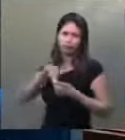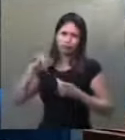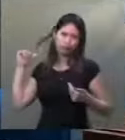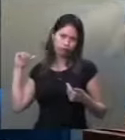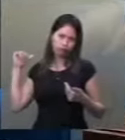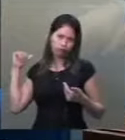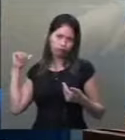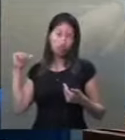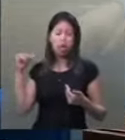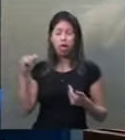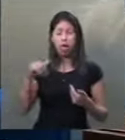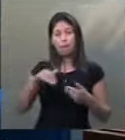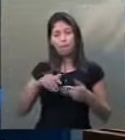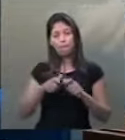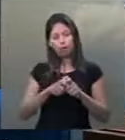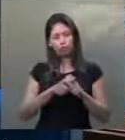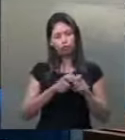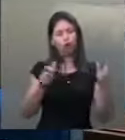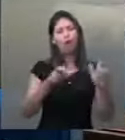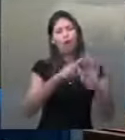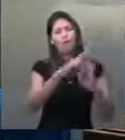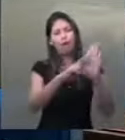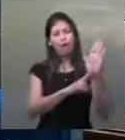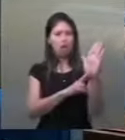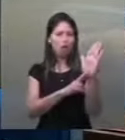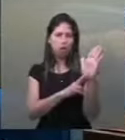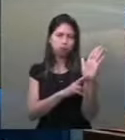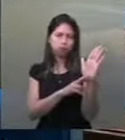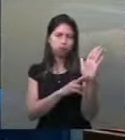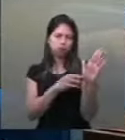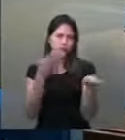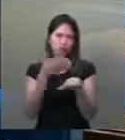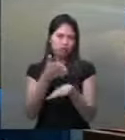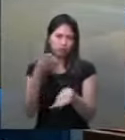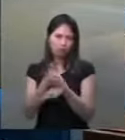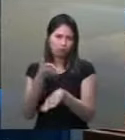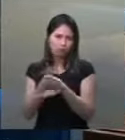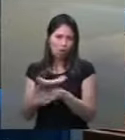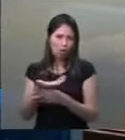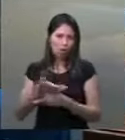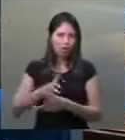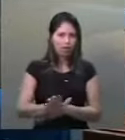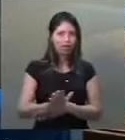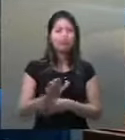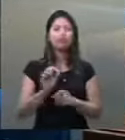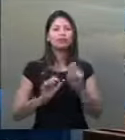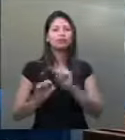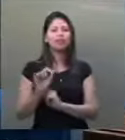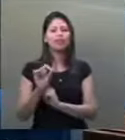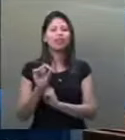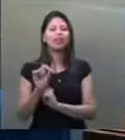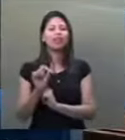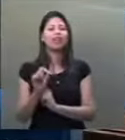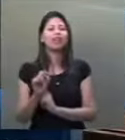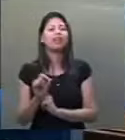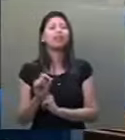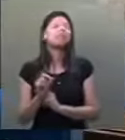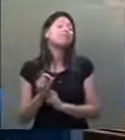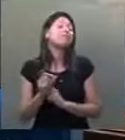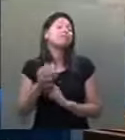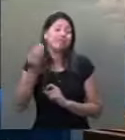ficou para ouvir o que os médicos, que faziam contraponto às narrativas colocadas